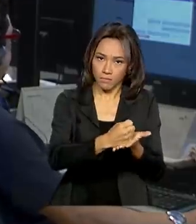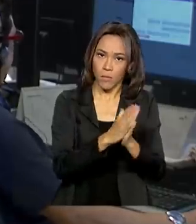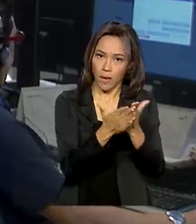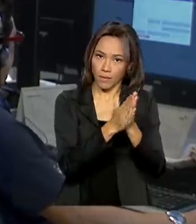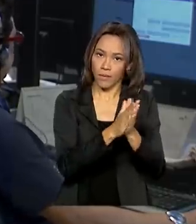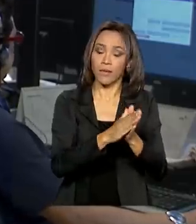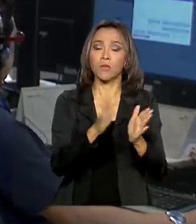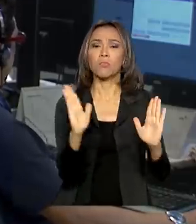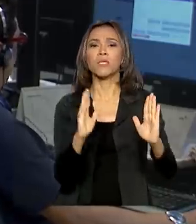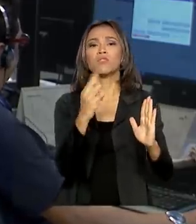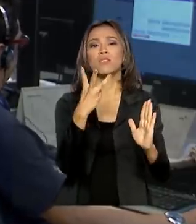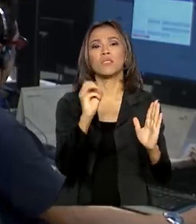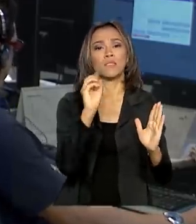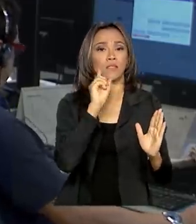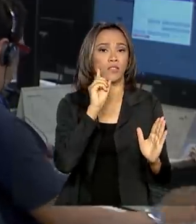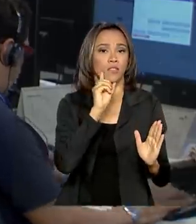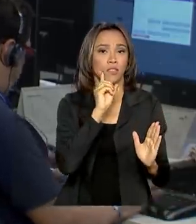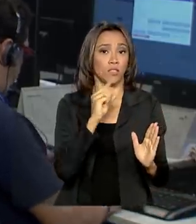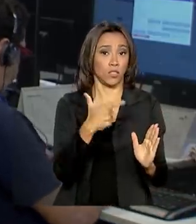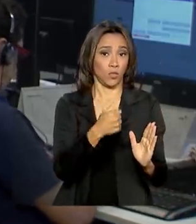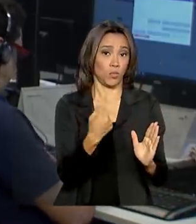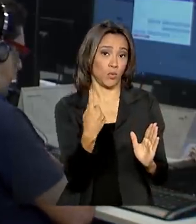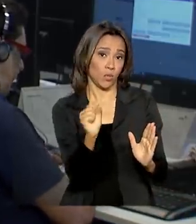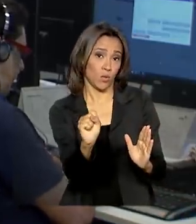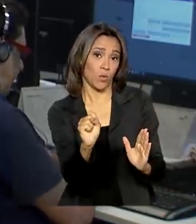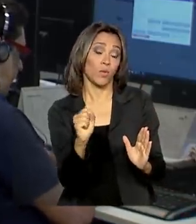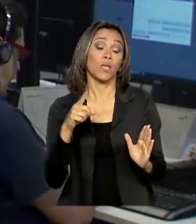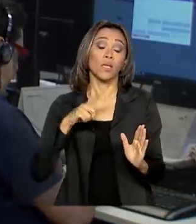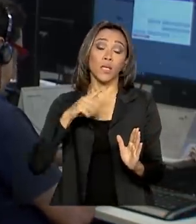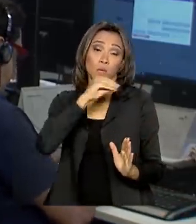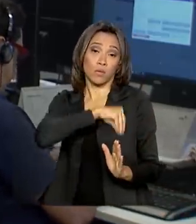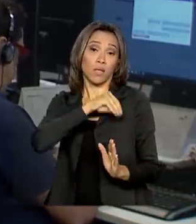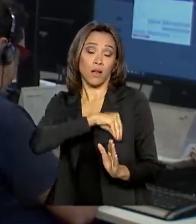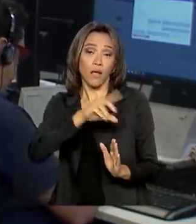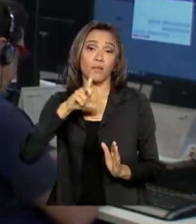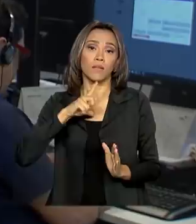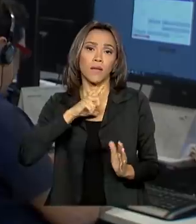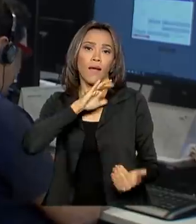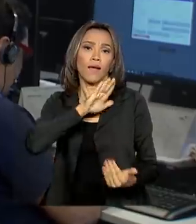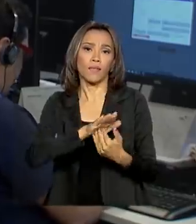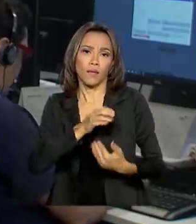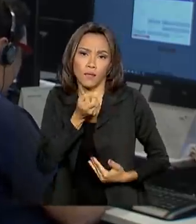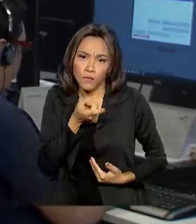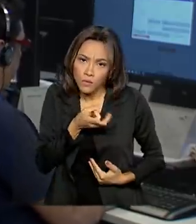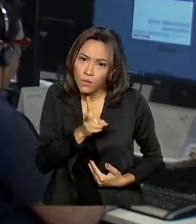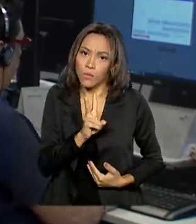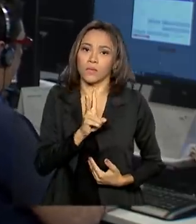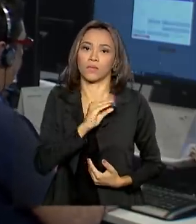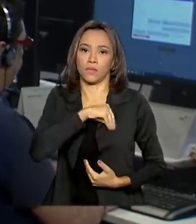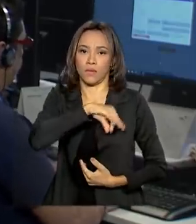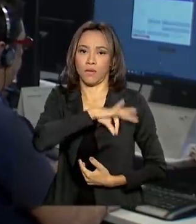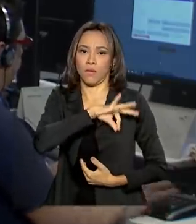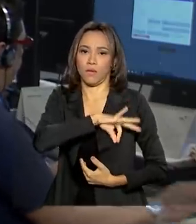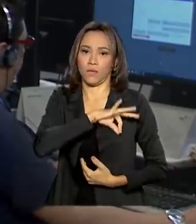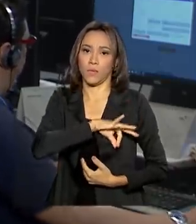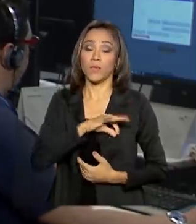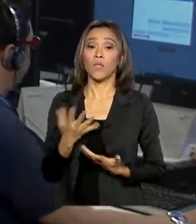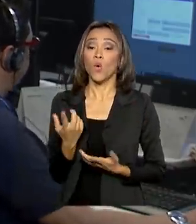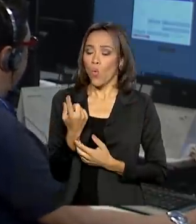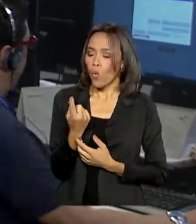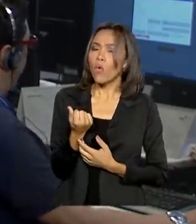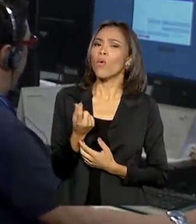30 dias em 2018, com remuneração mensal média de até dois salários mínimos. O valor do